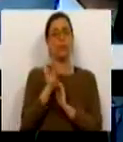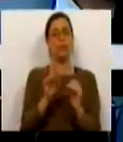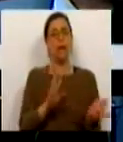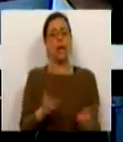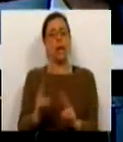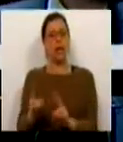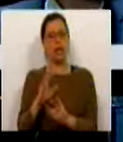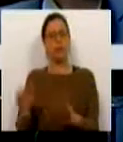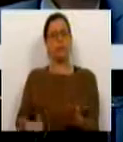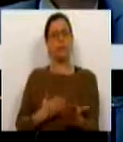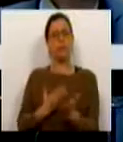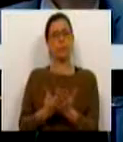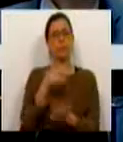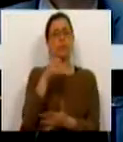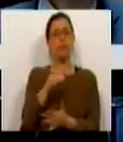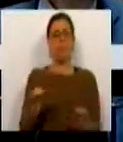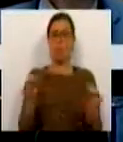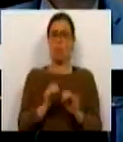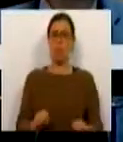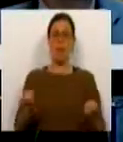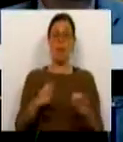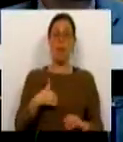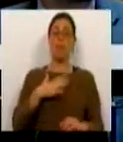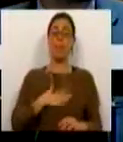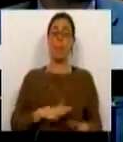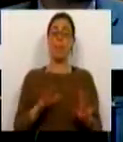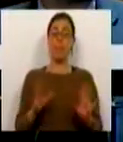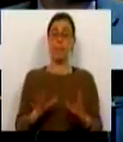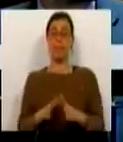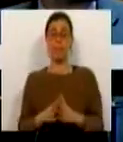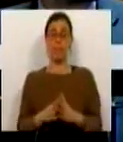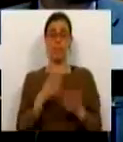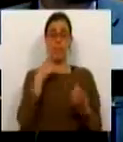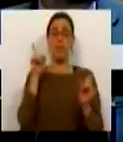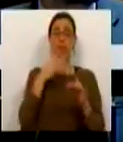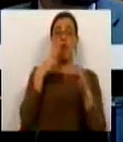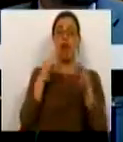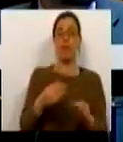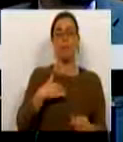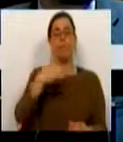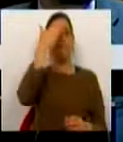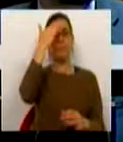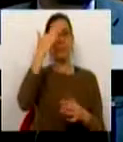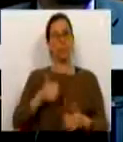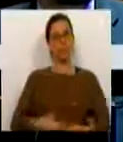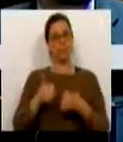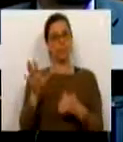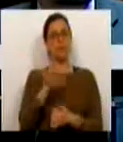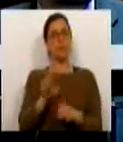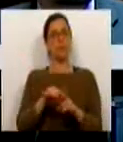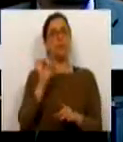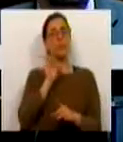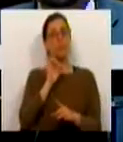alterações apresentado pelo PCP. E nós queremos aqui deixar e reafirmar que consideramos que a melhor forma de